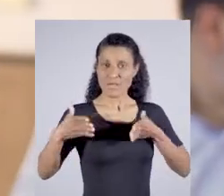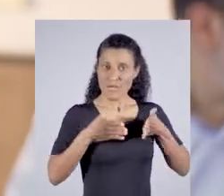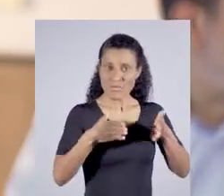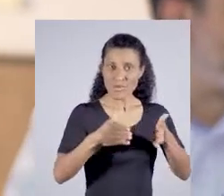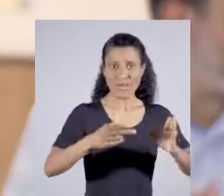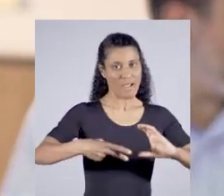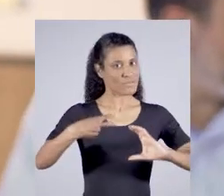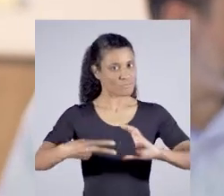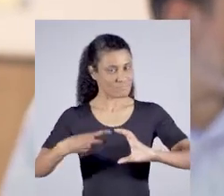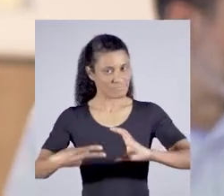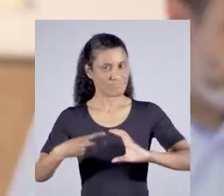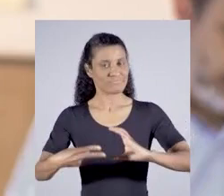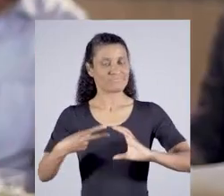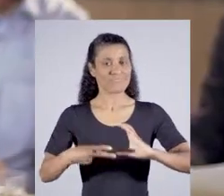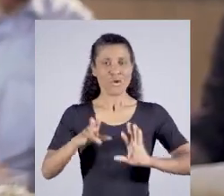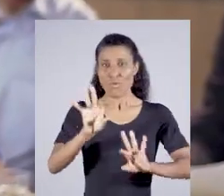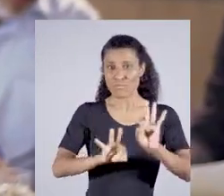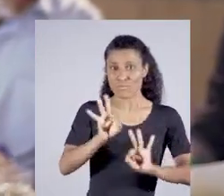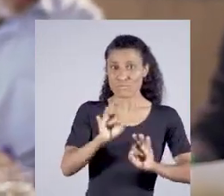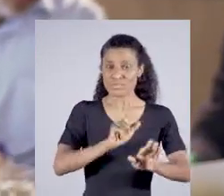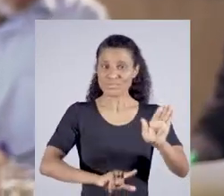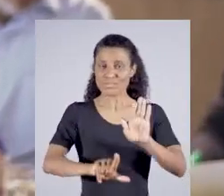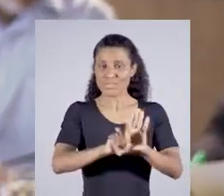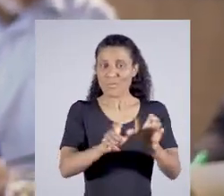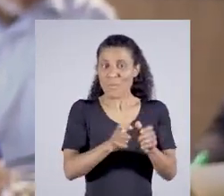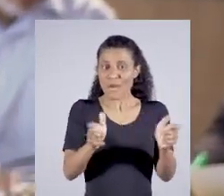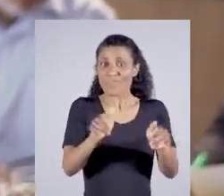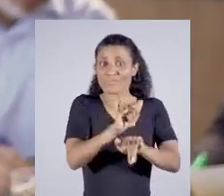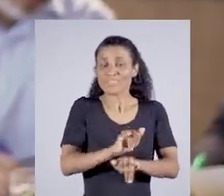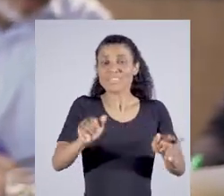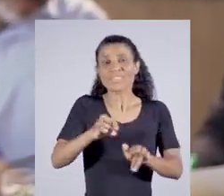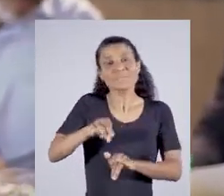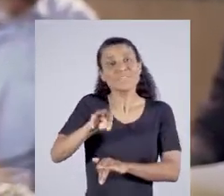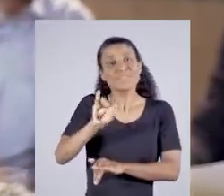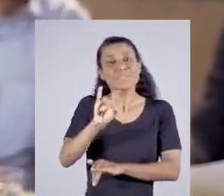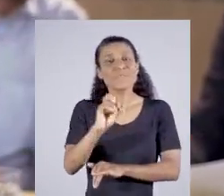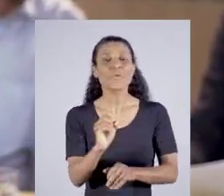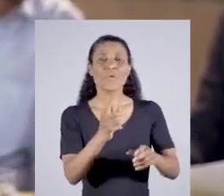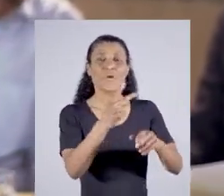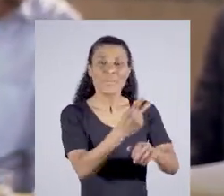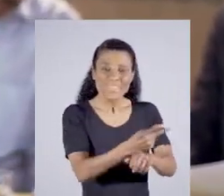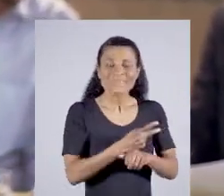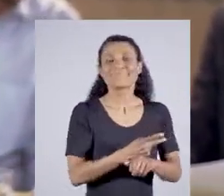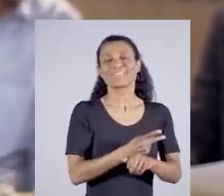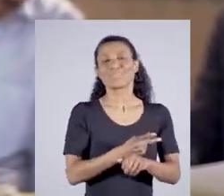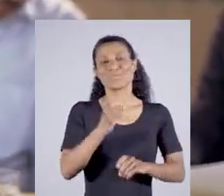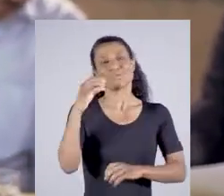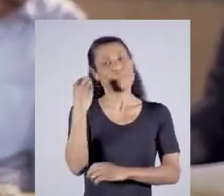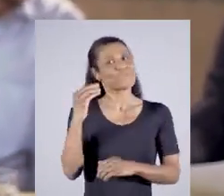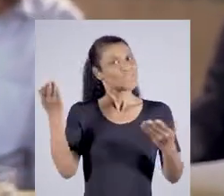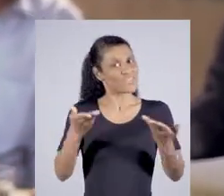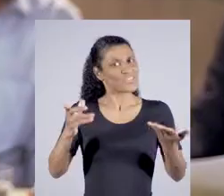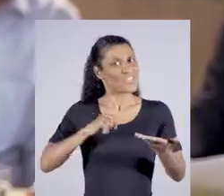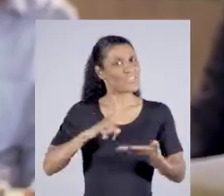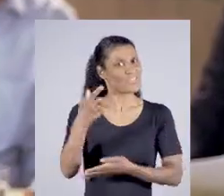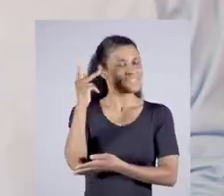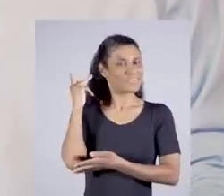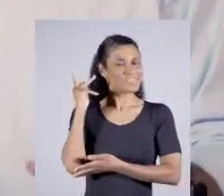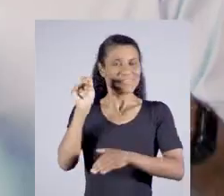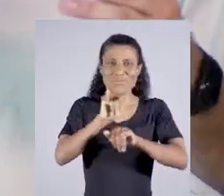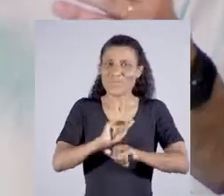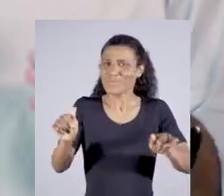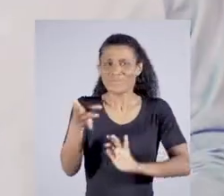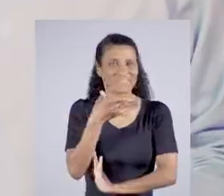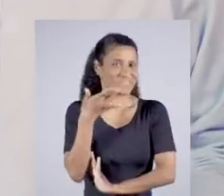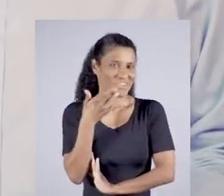vou encaminhar à Câmara de Vereadores um projeto de lei para o maior programa de microcrédito que Porto Alegre já viu na sua história.